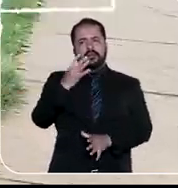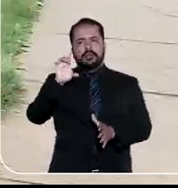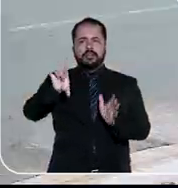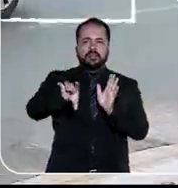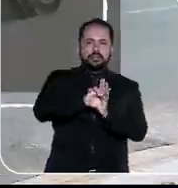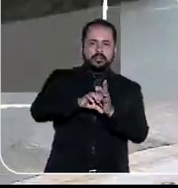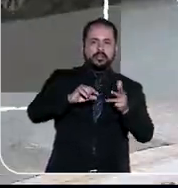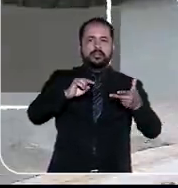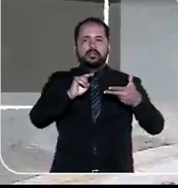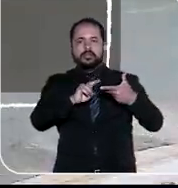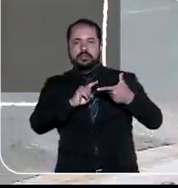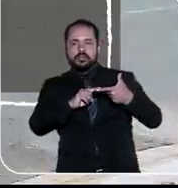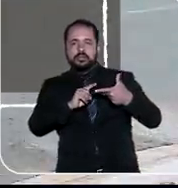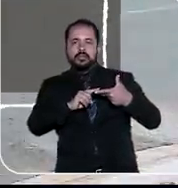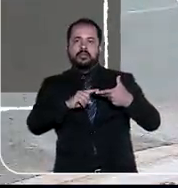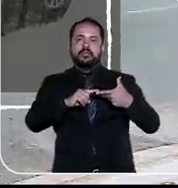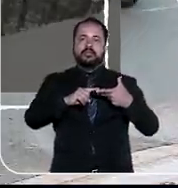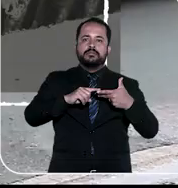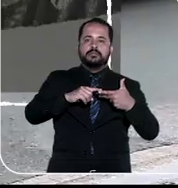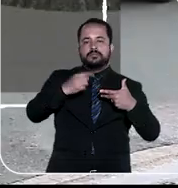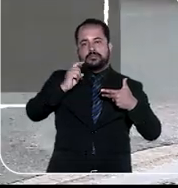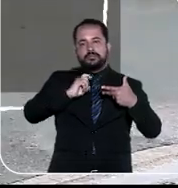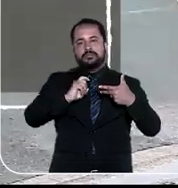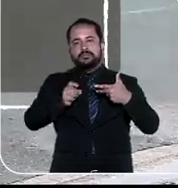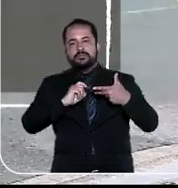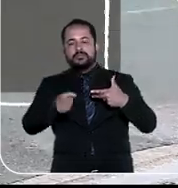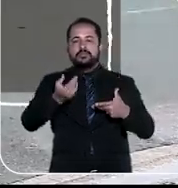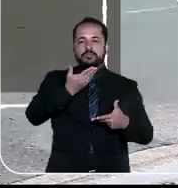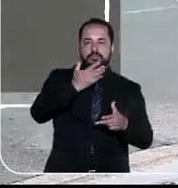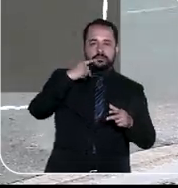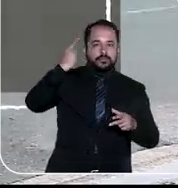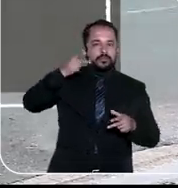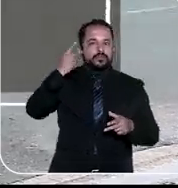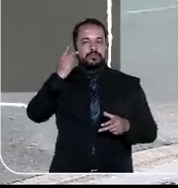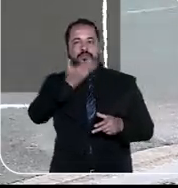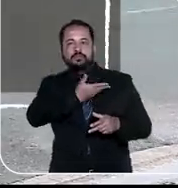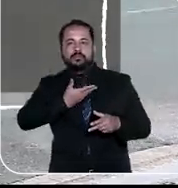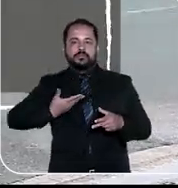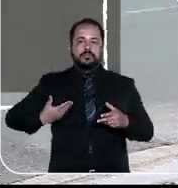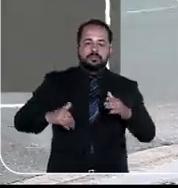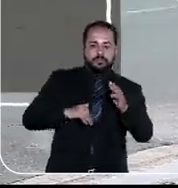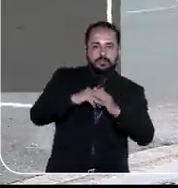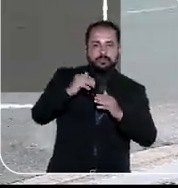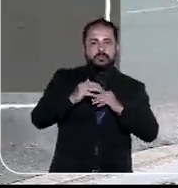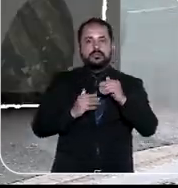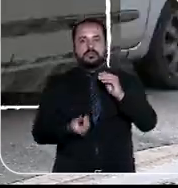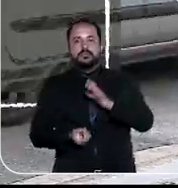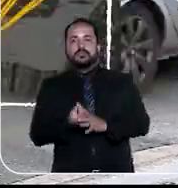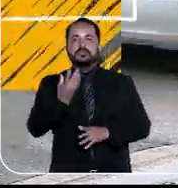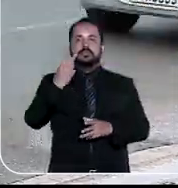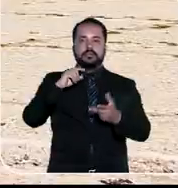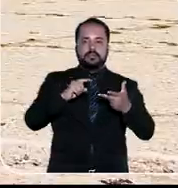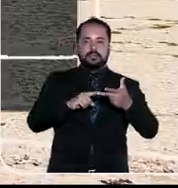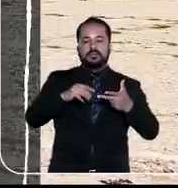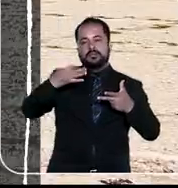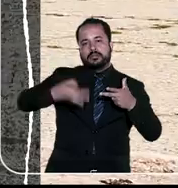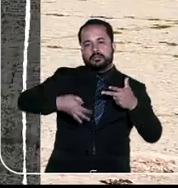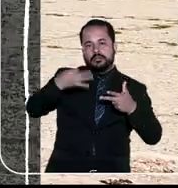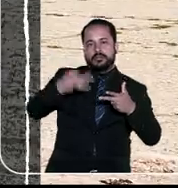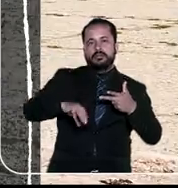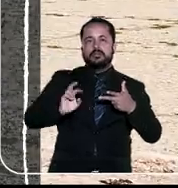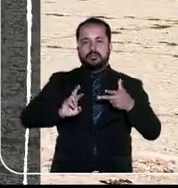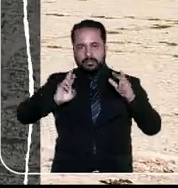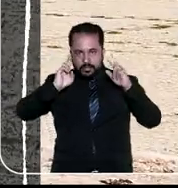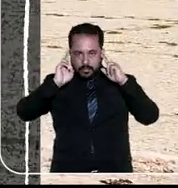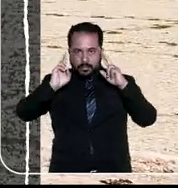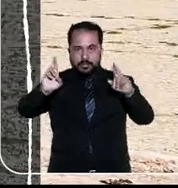leis. O Executivo desenvolve políticas públicas, colocando em prática as leis criadas. Já o